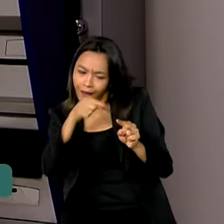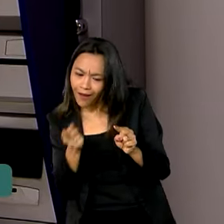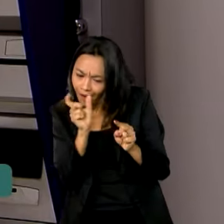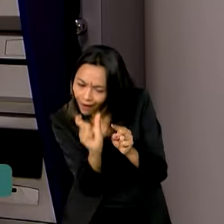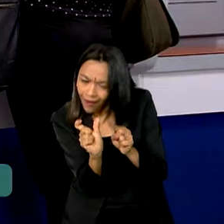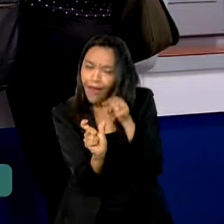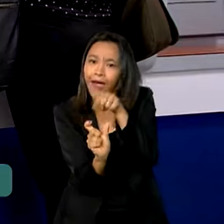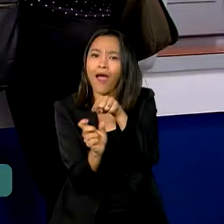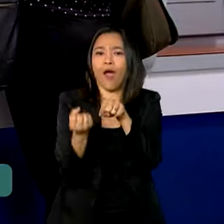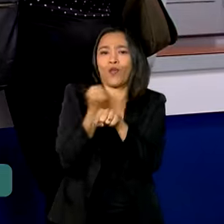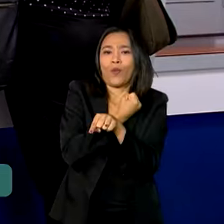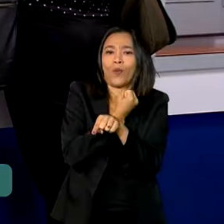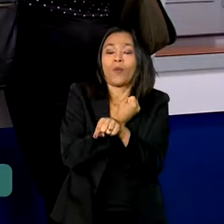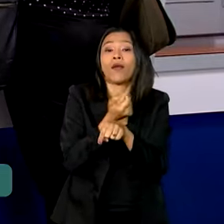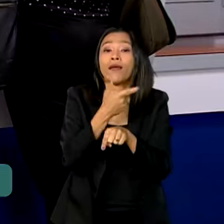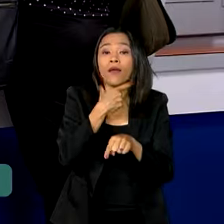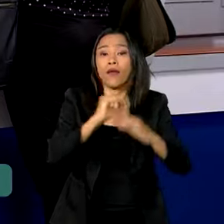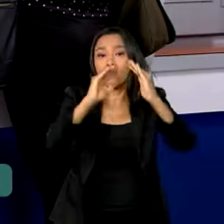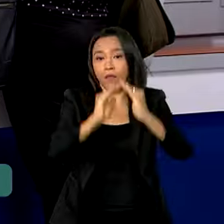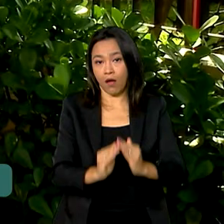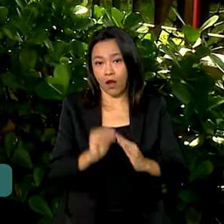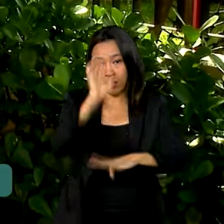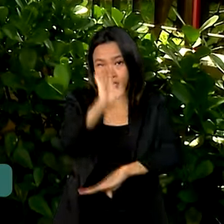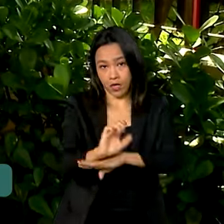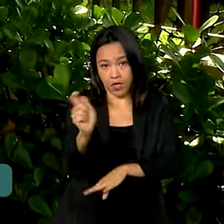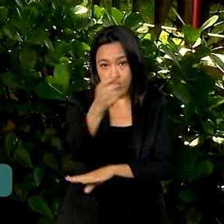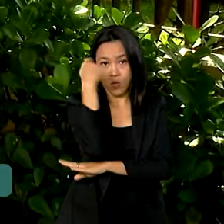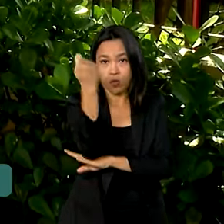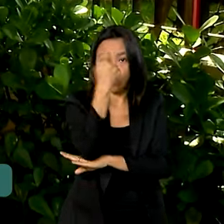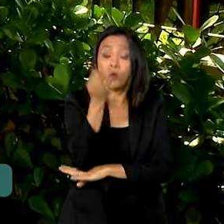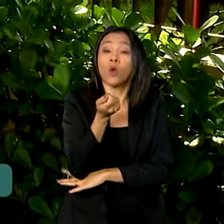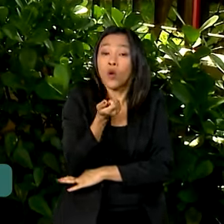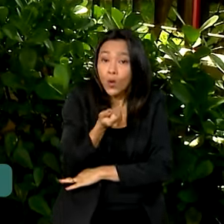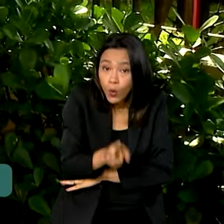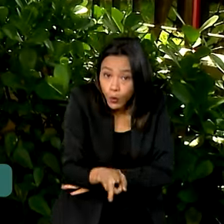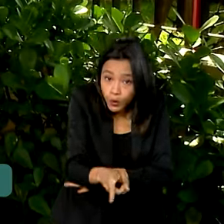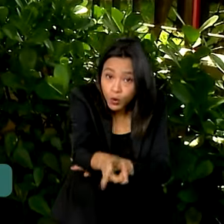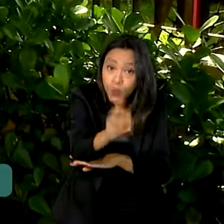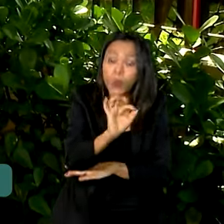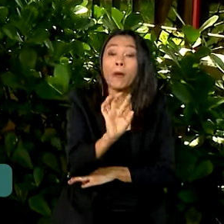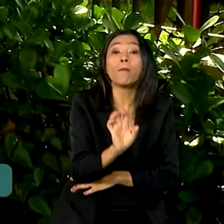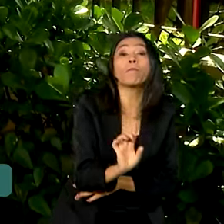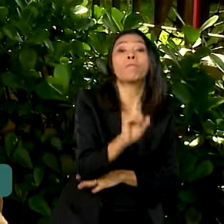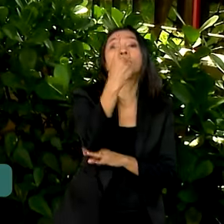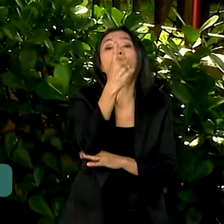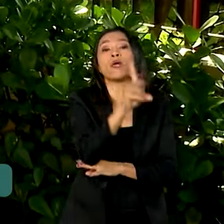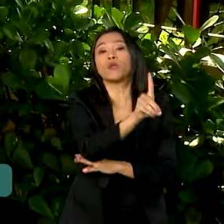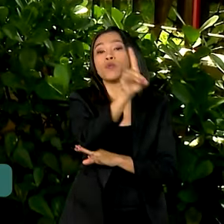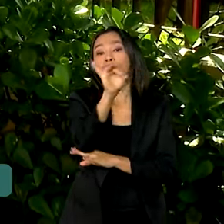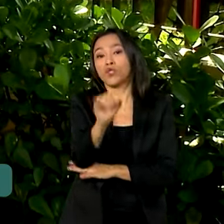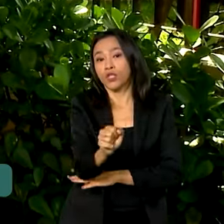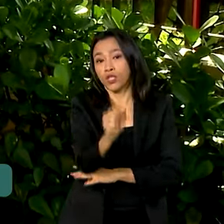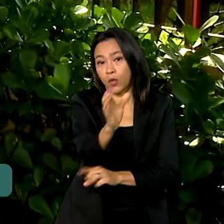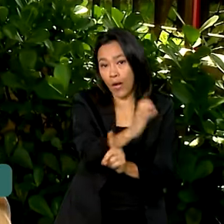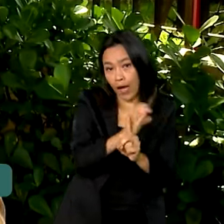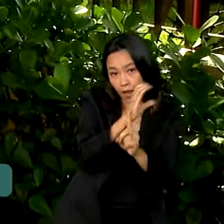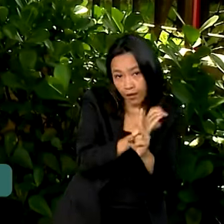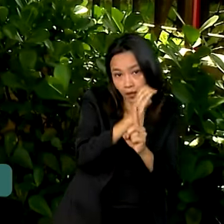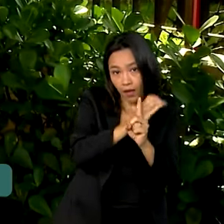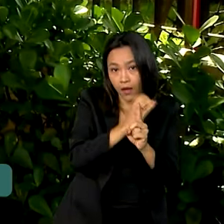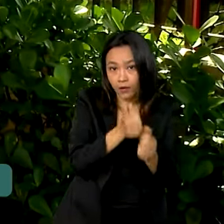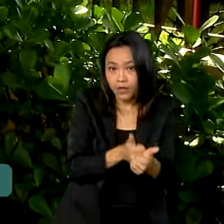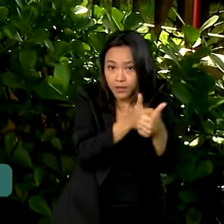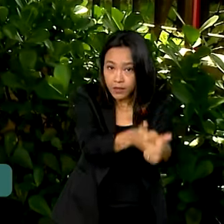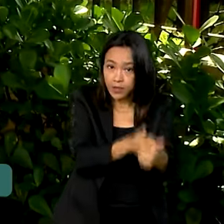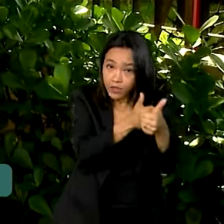beneficiários do Rio Grande do Sul continuarão a receber o pagamento no primeiro dia do calendário, enquanto durar o estado de